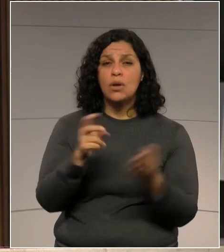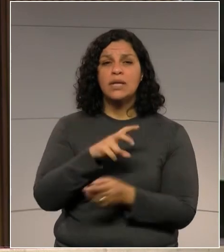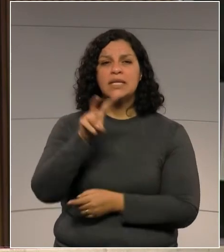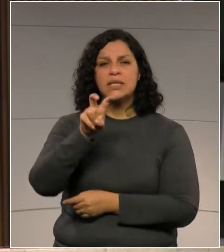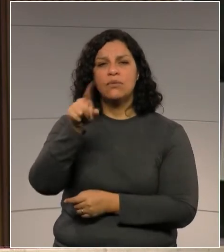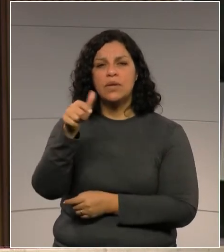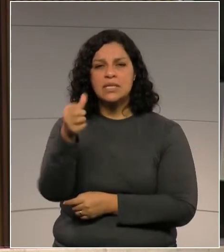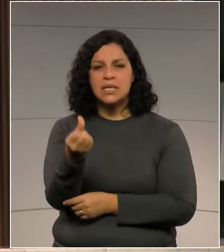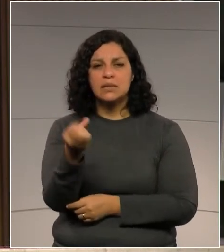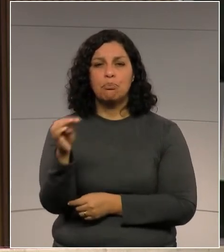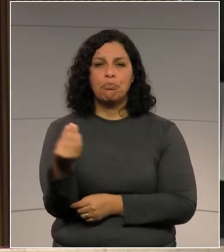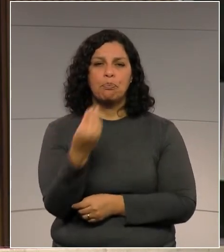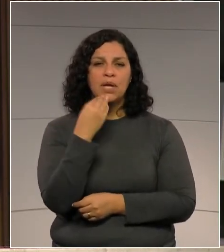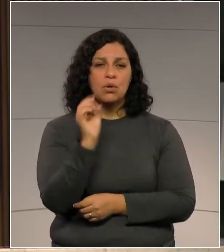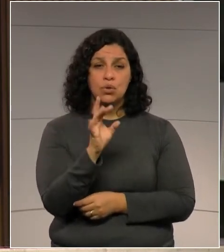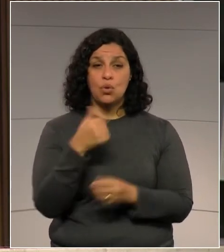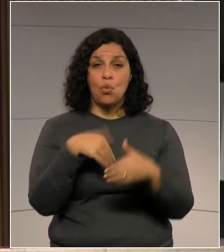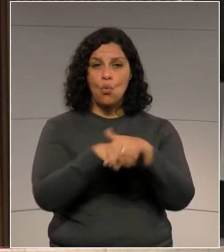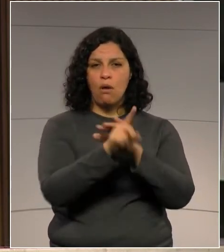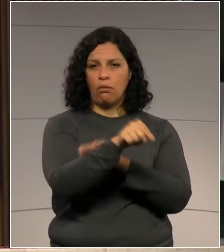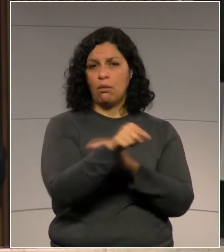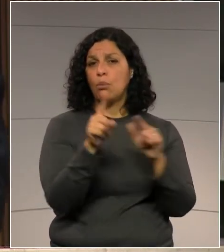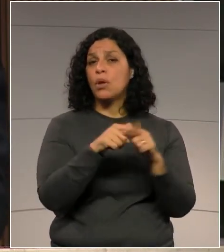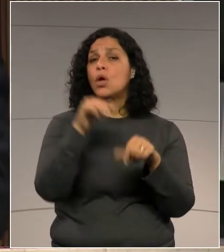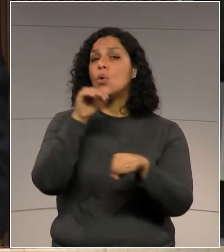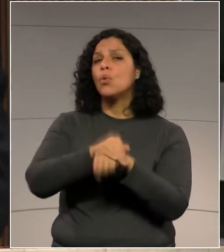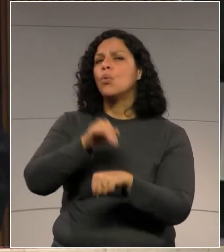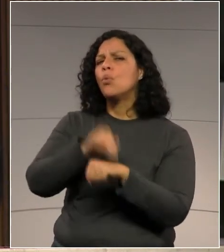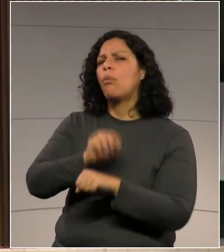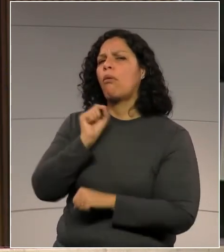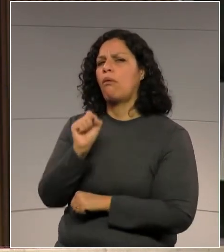5,6 bilhões por culpa